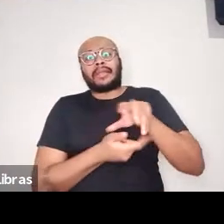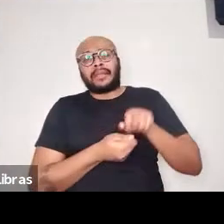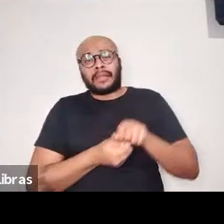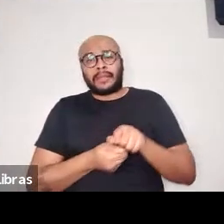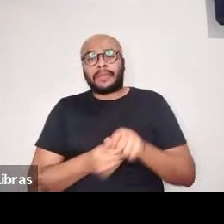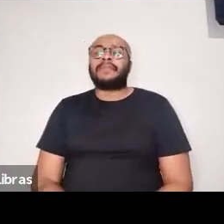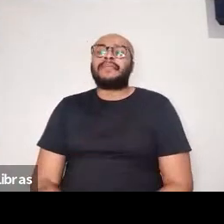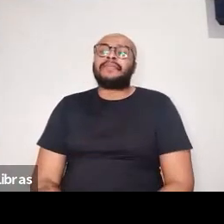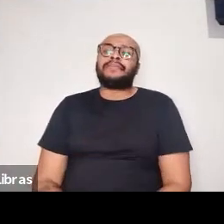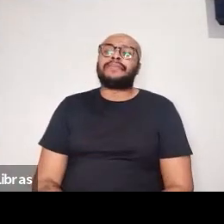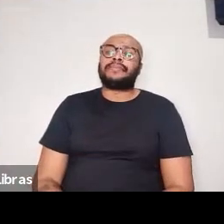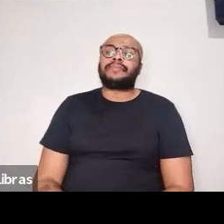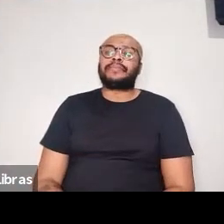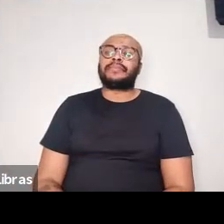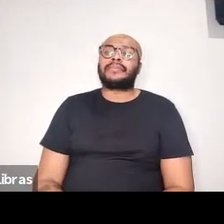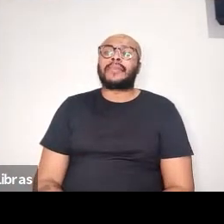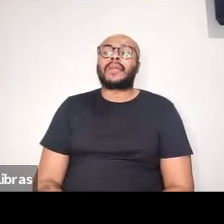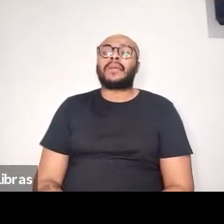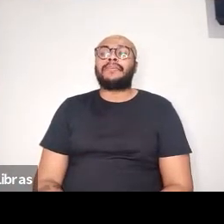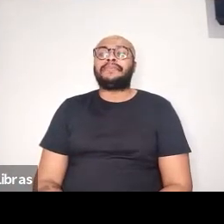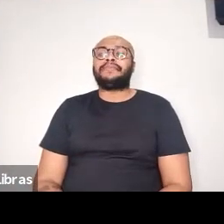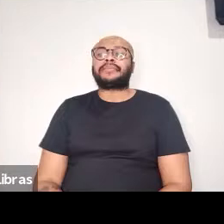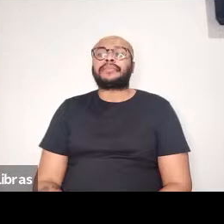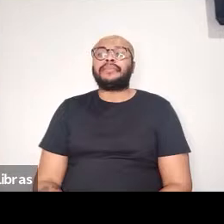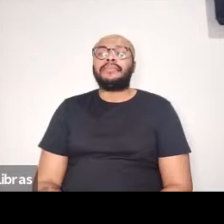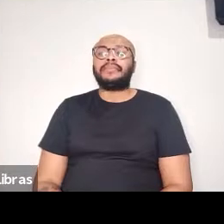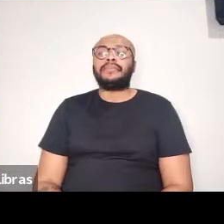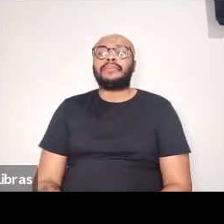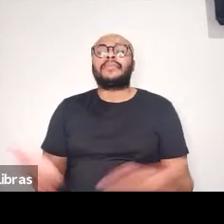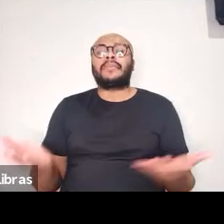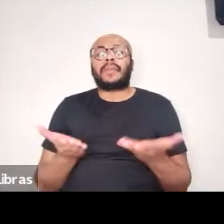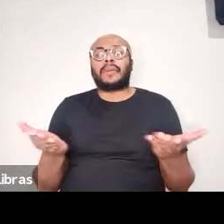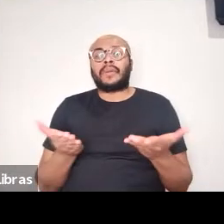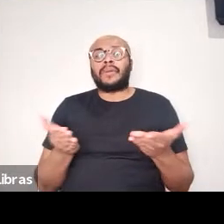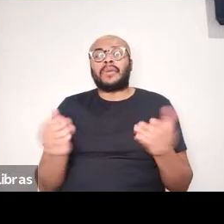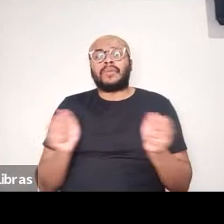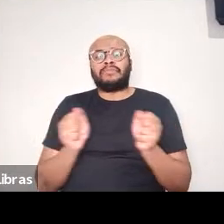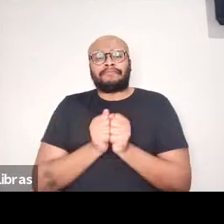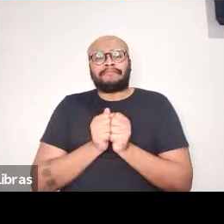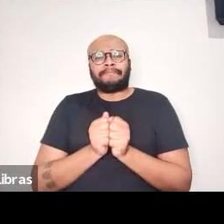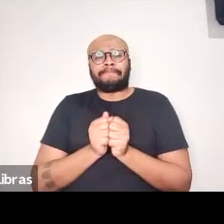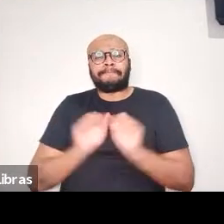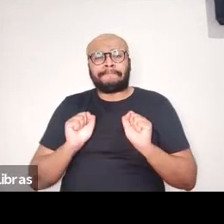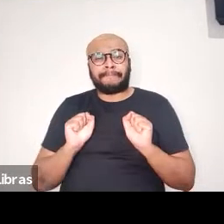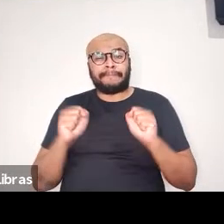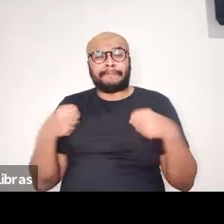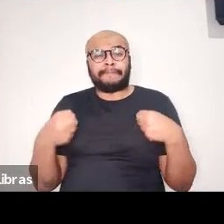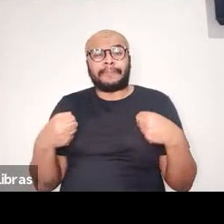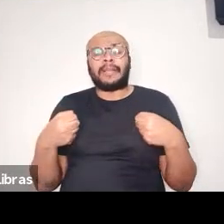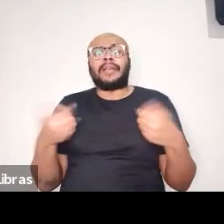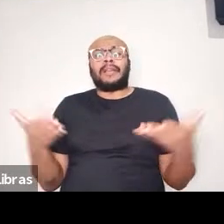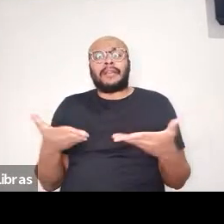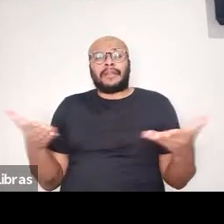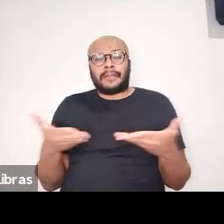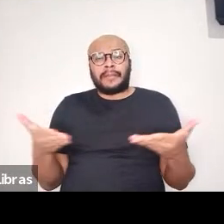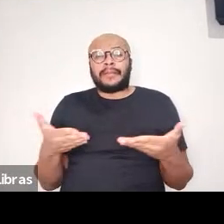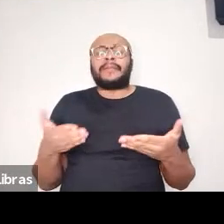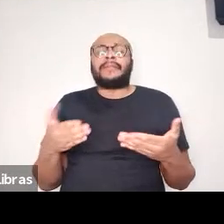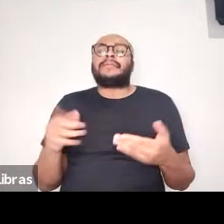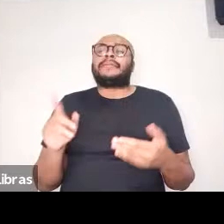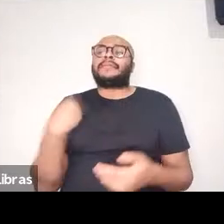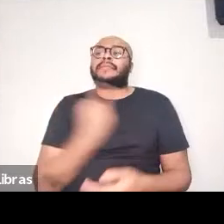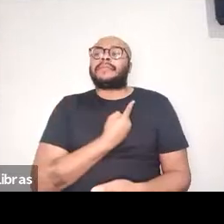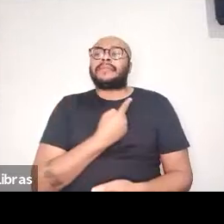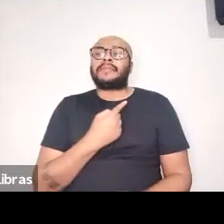Cá estamos, juntando forças nesses dias em que chegamos a inconcebíveis